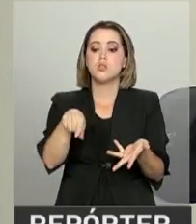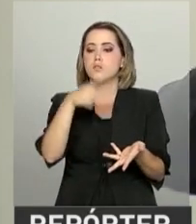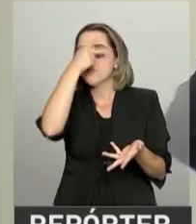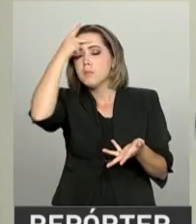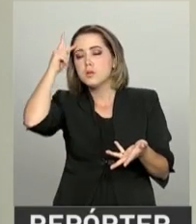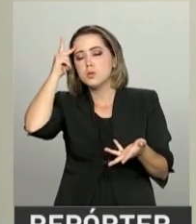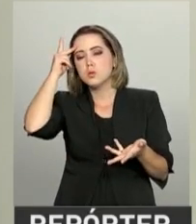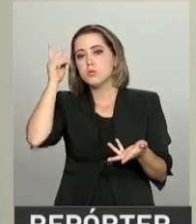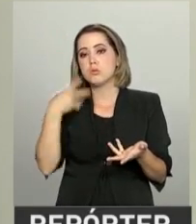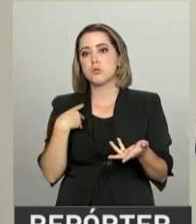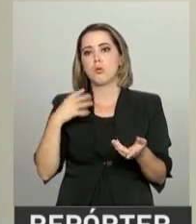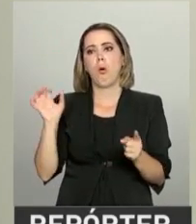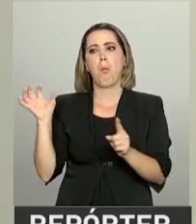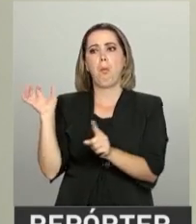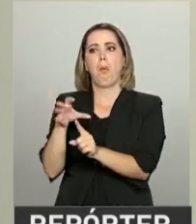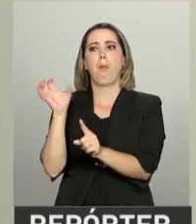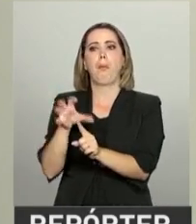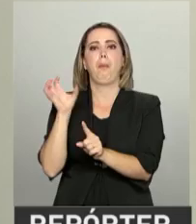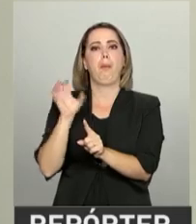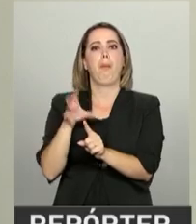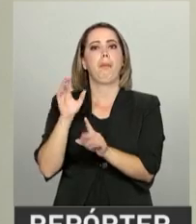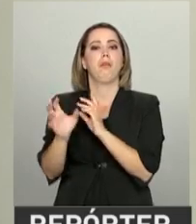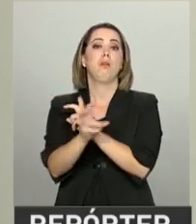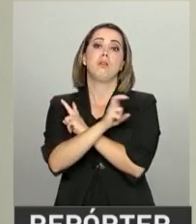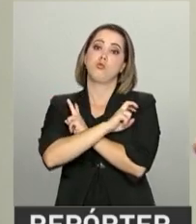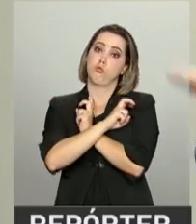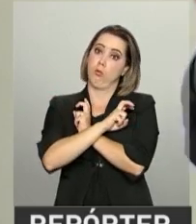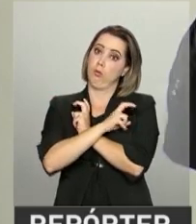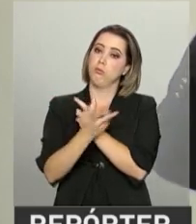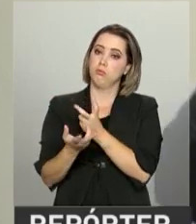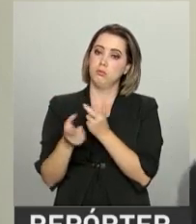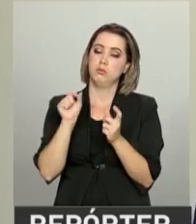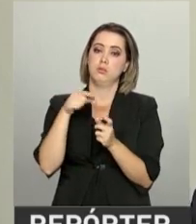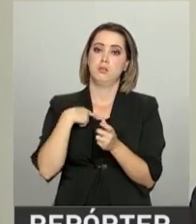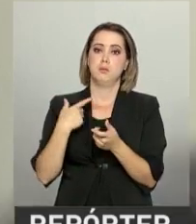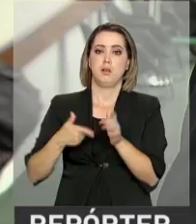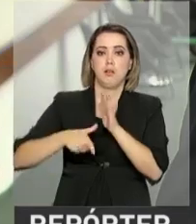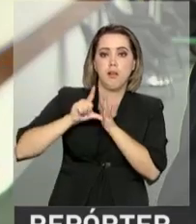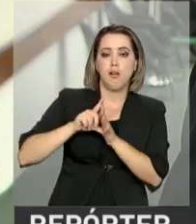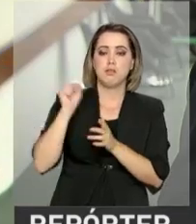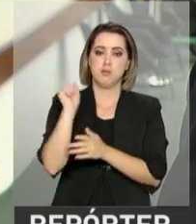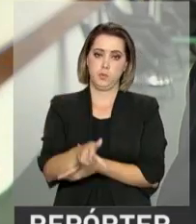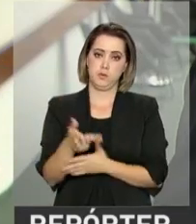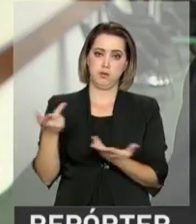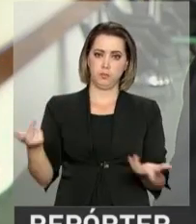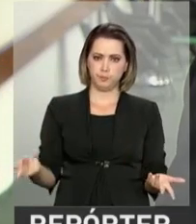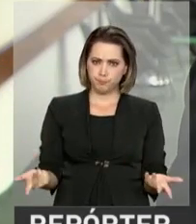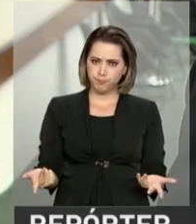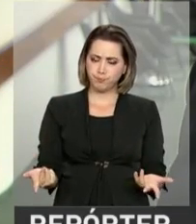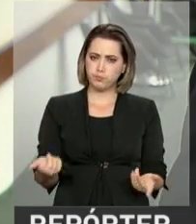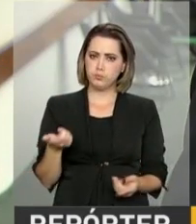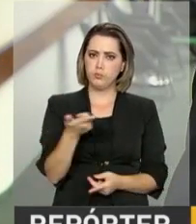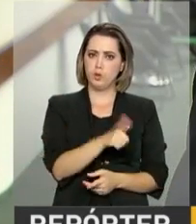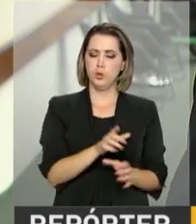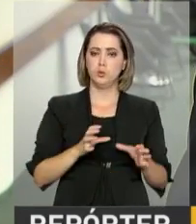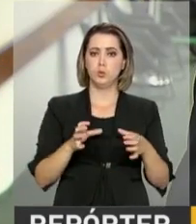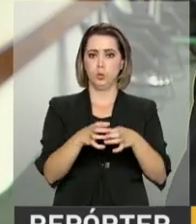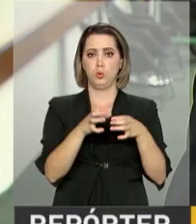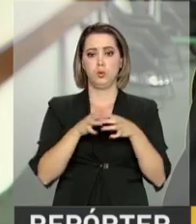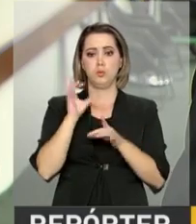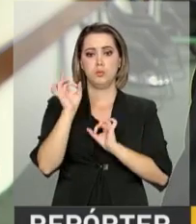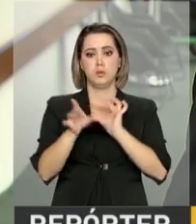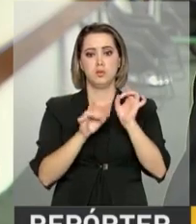trabalhador seja exposto a uma condição nociva para que ele se aposente mais cedo. Outra categoria com regras especiais de